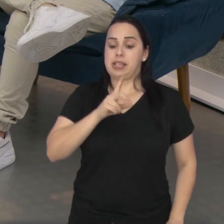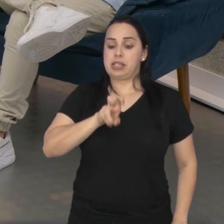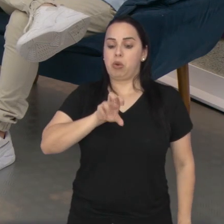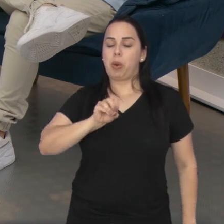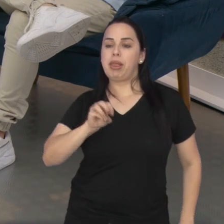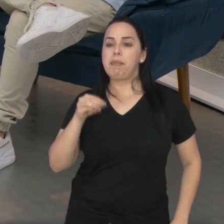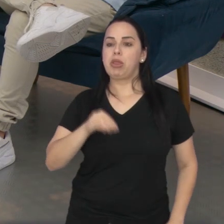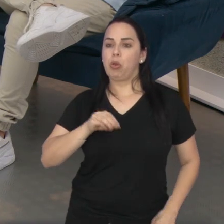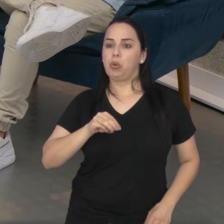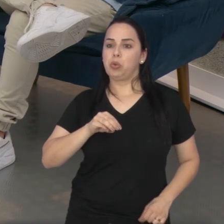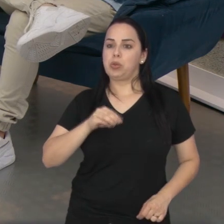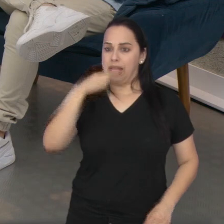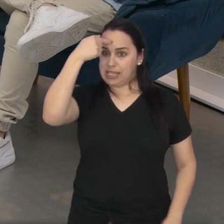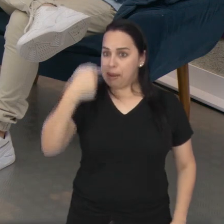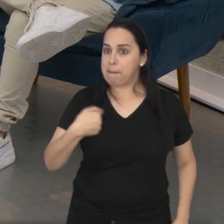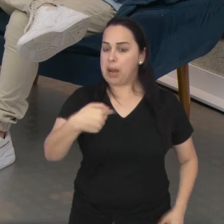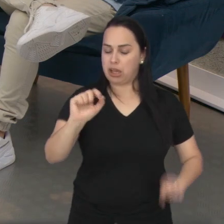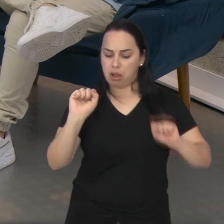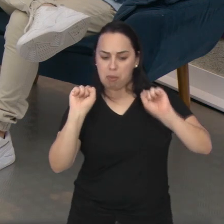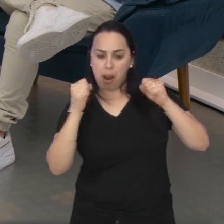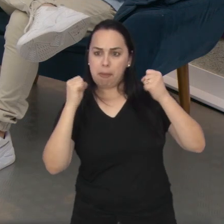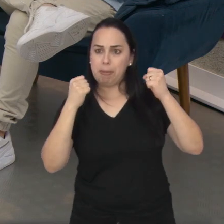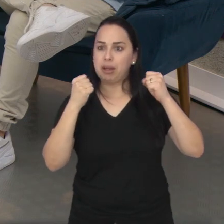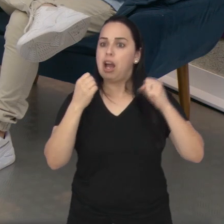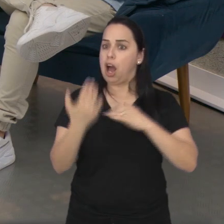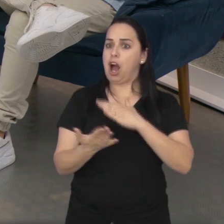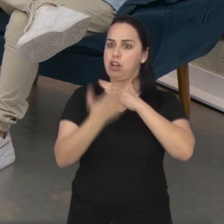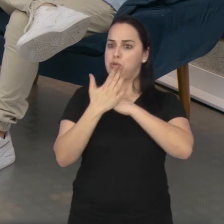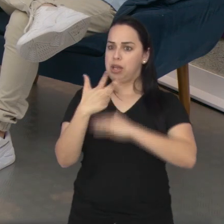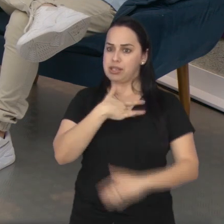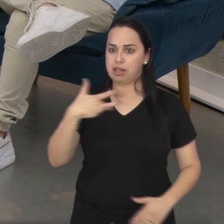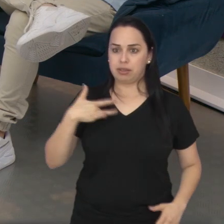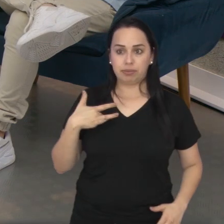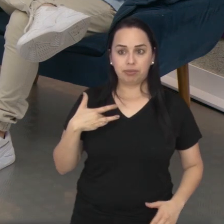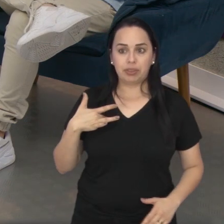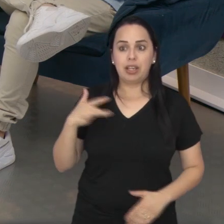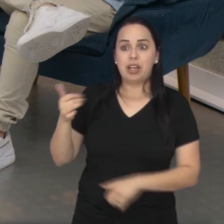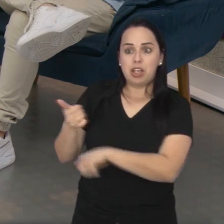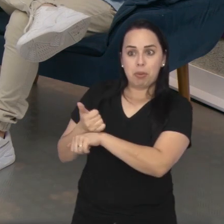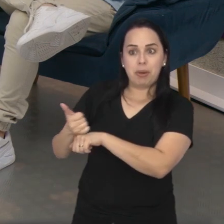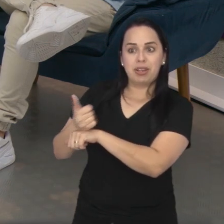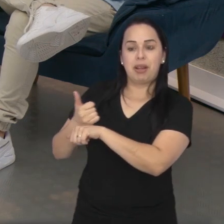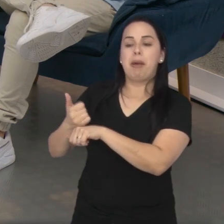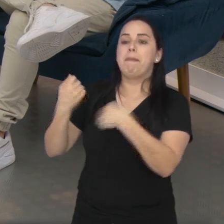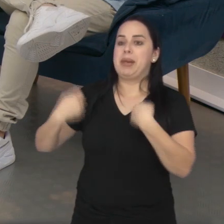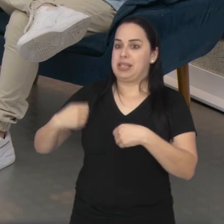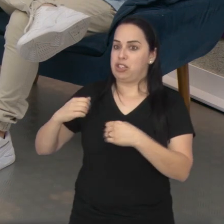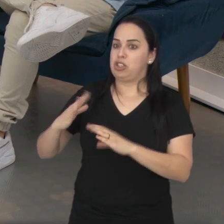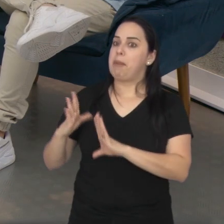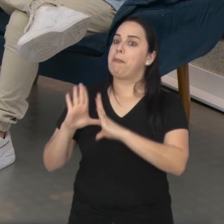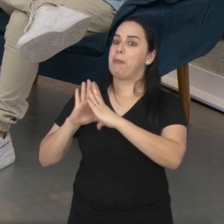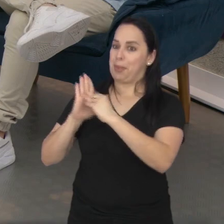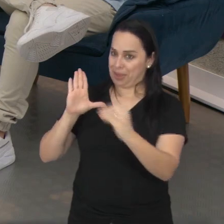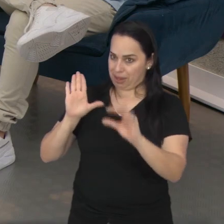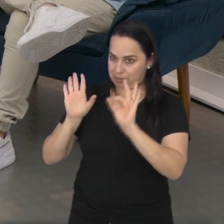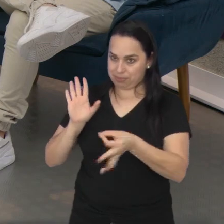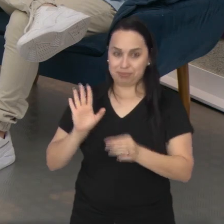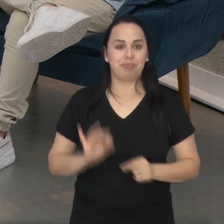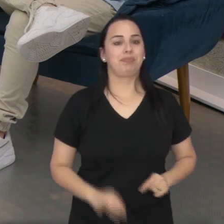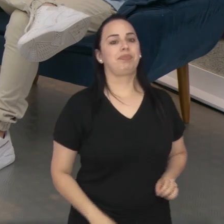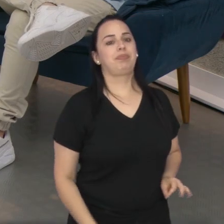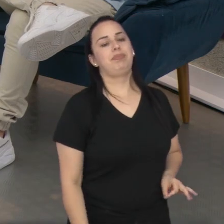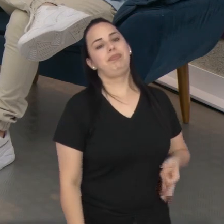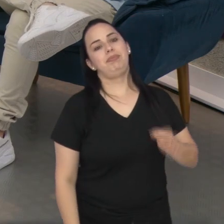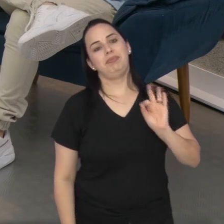exercício físico por semana já ajuda bastante a manter a saúde. O profissional de educação física tem que dar o exemplo também, né? Com